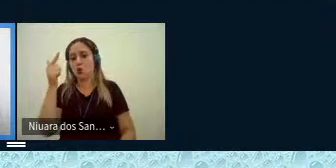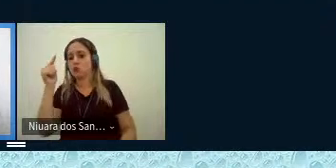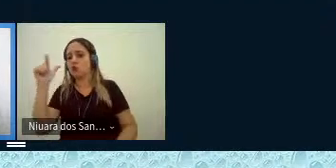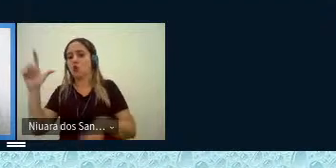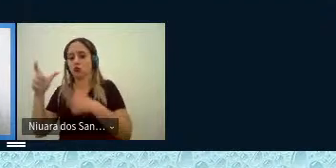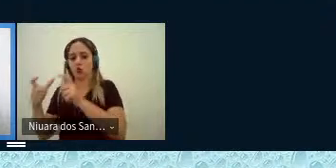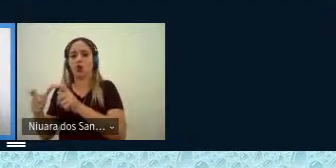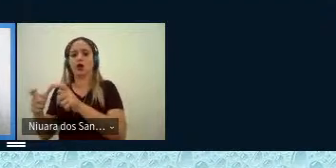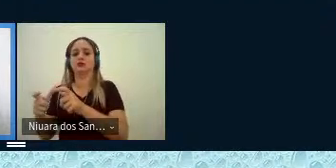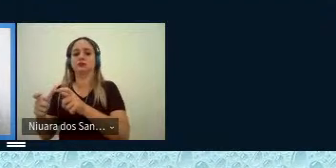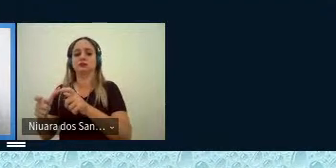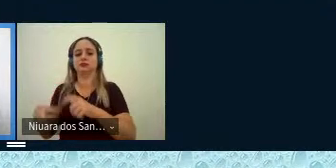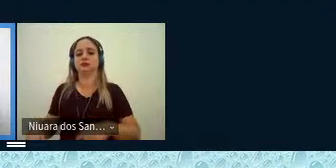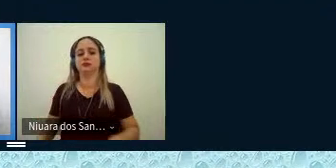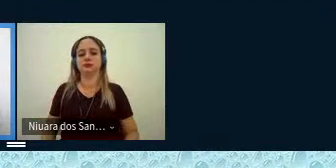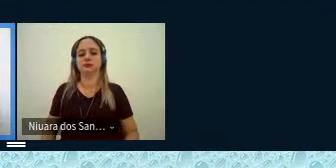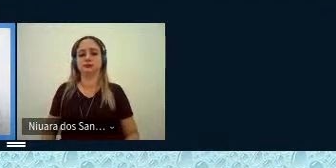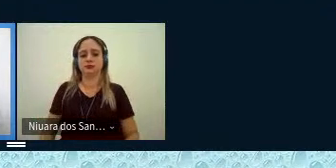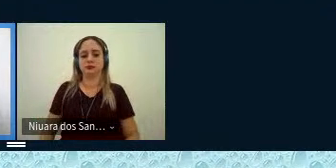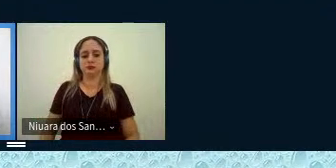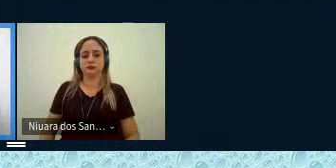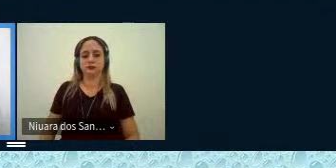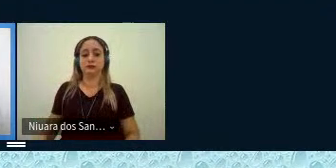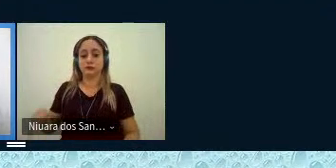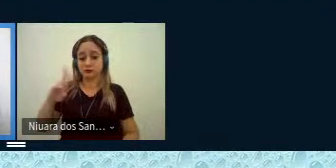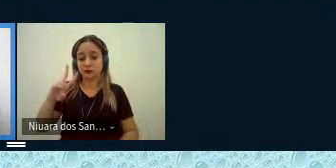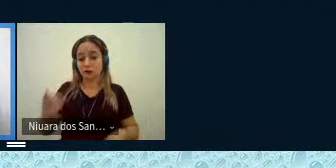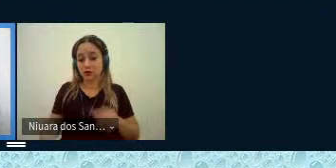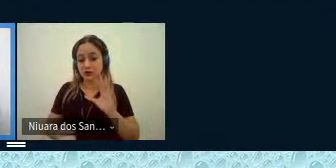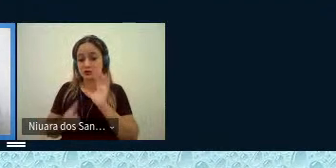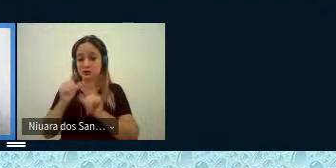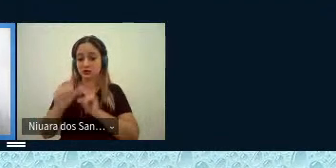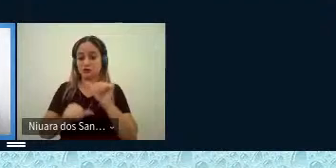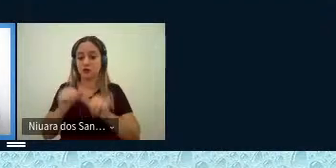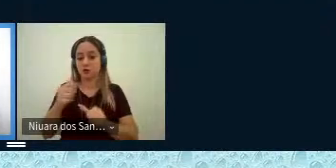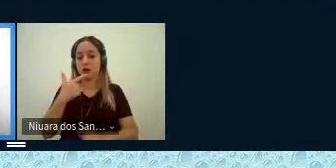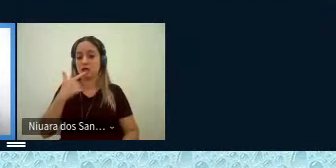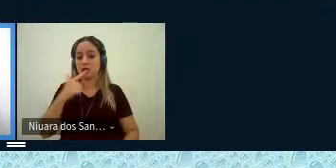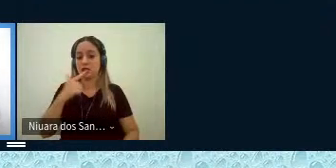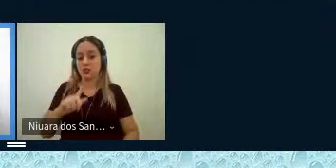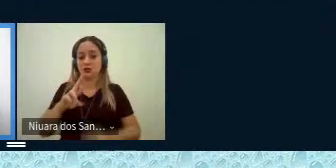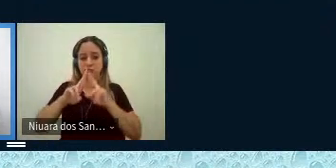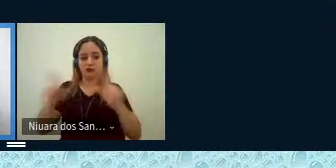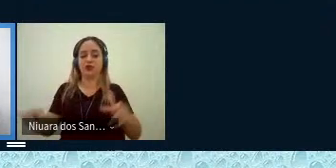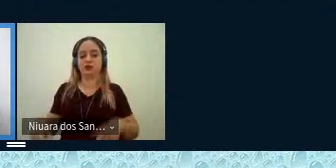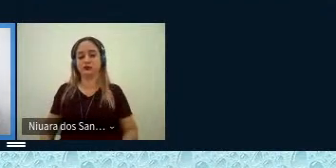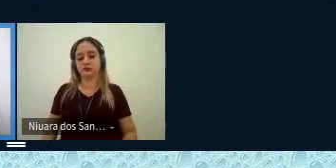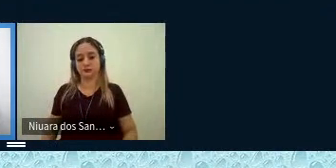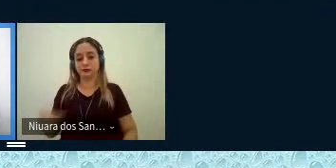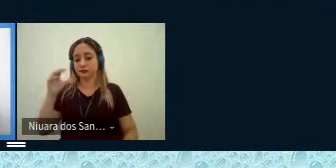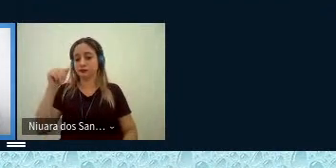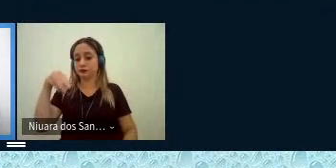e os dialetos se tornarão línguas distintas. Então é nessa perspectiva do Câmara Júnior que a gente vai compreender